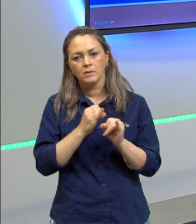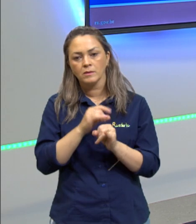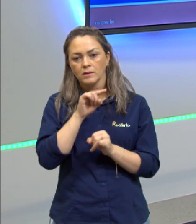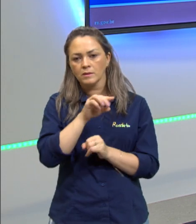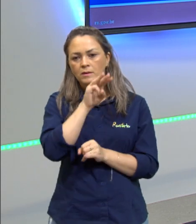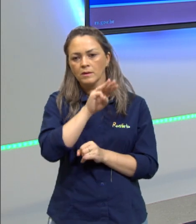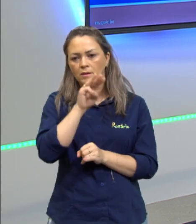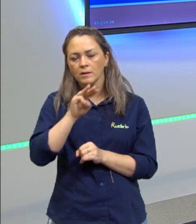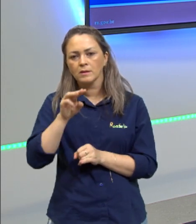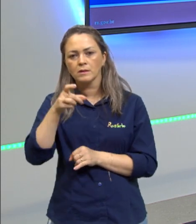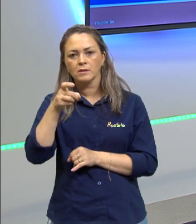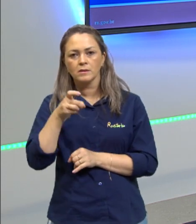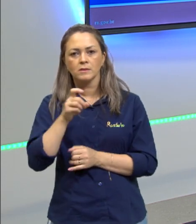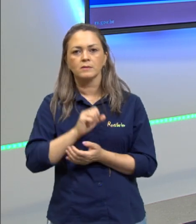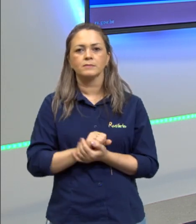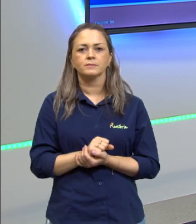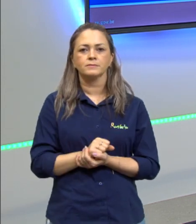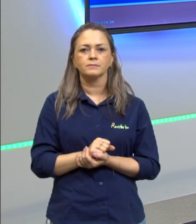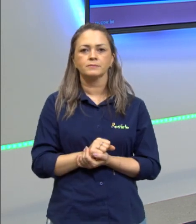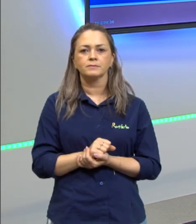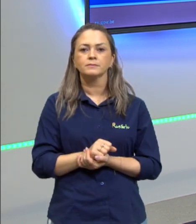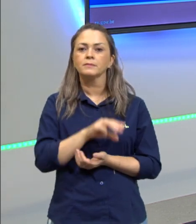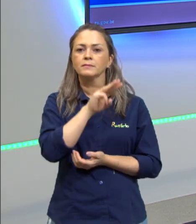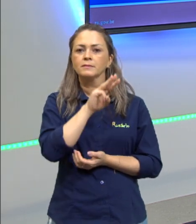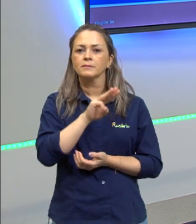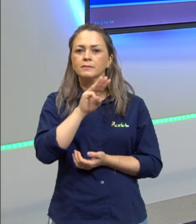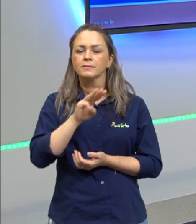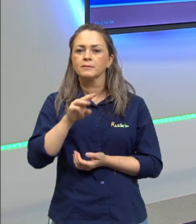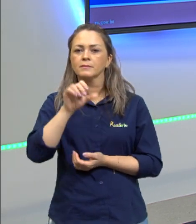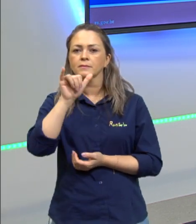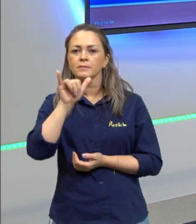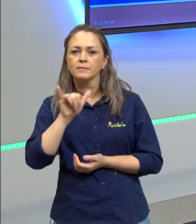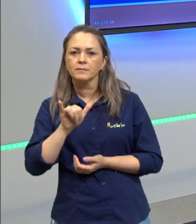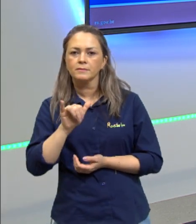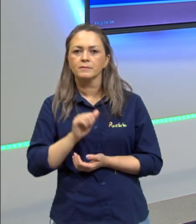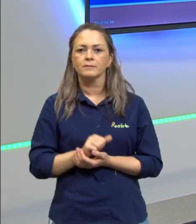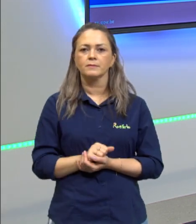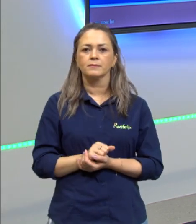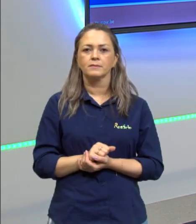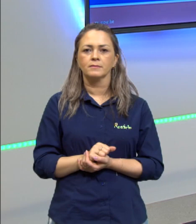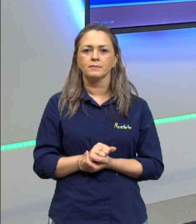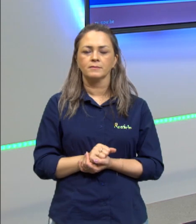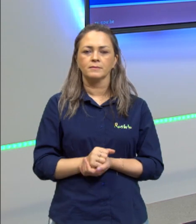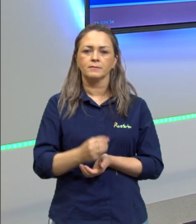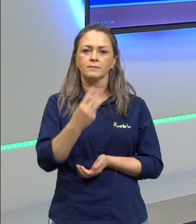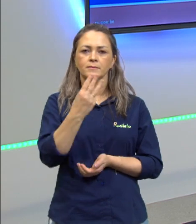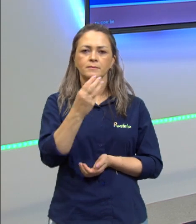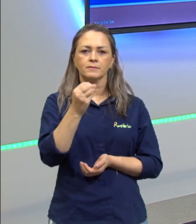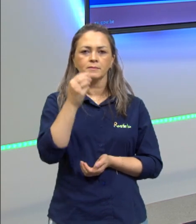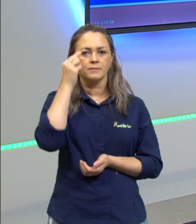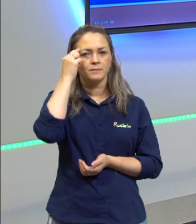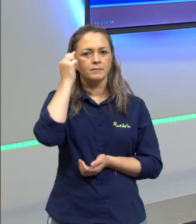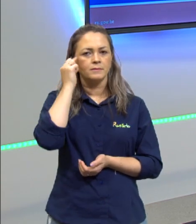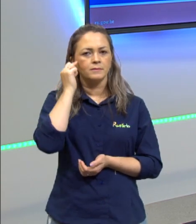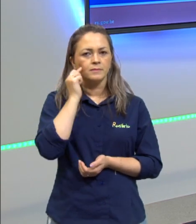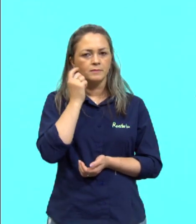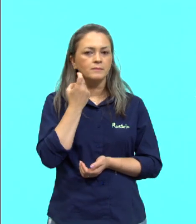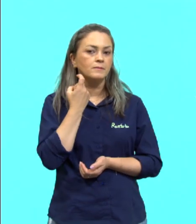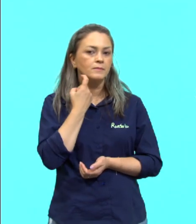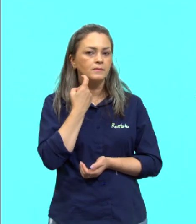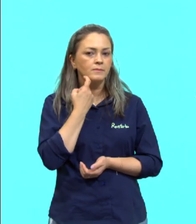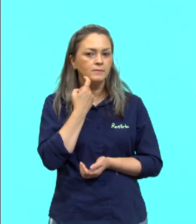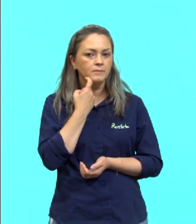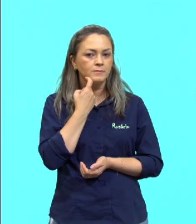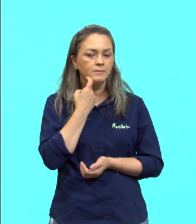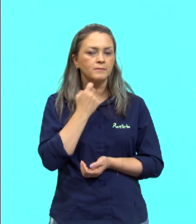X. No site Y, eu tenho 30 minutos na sexta